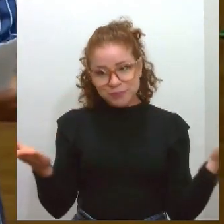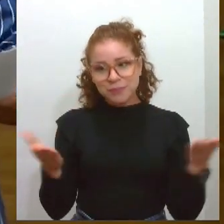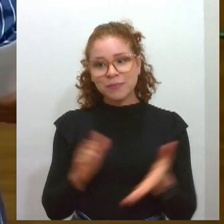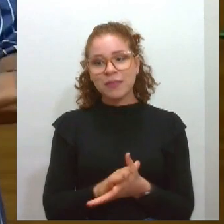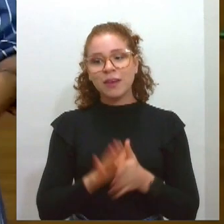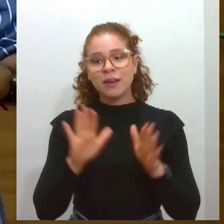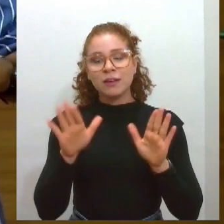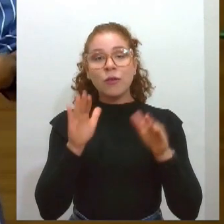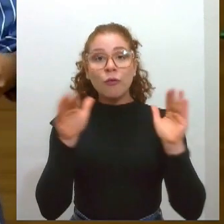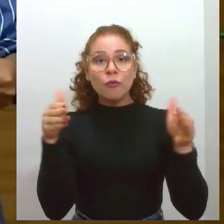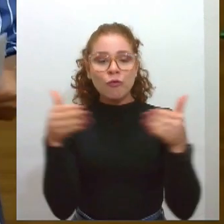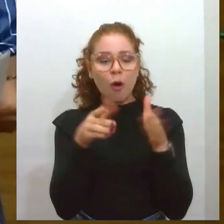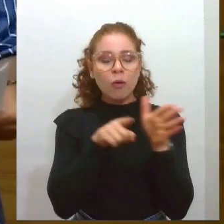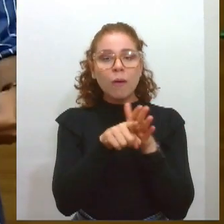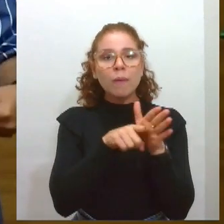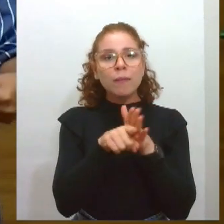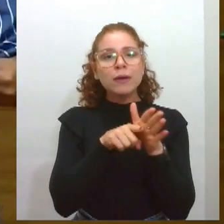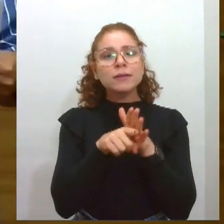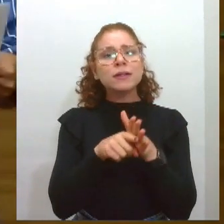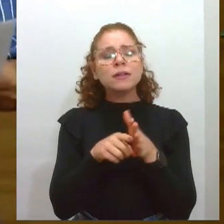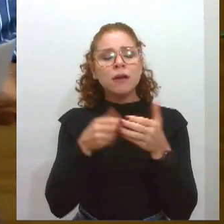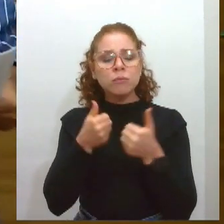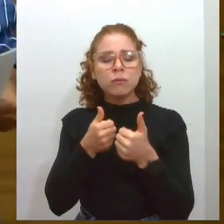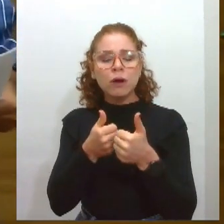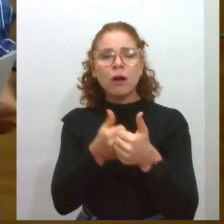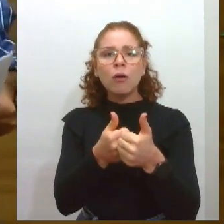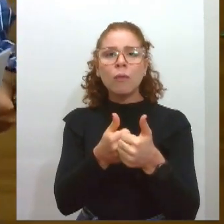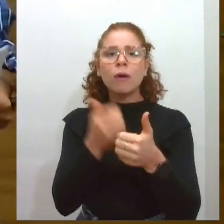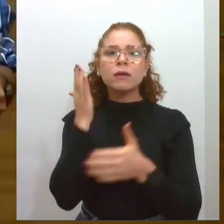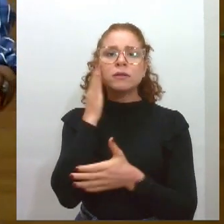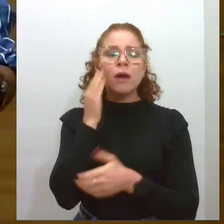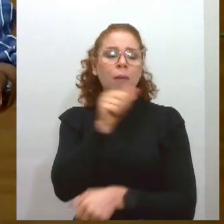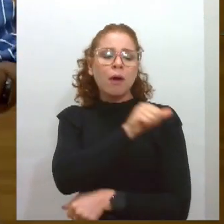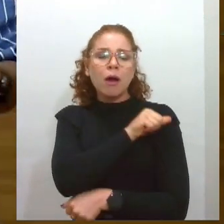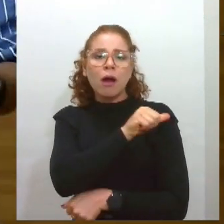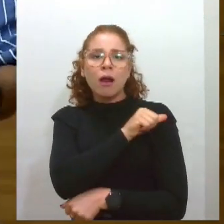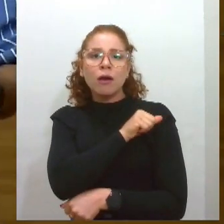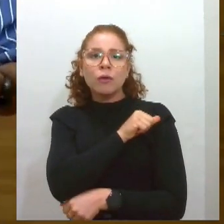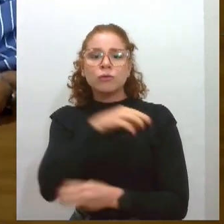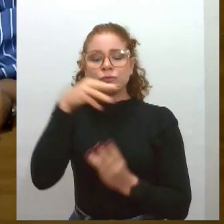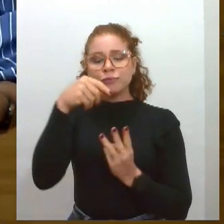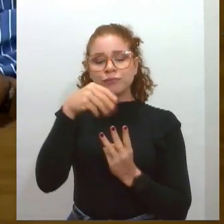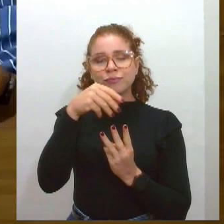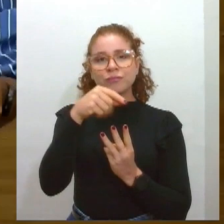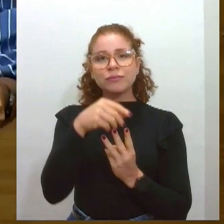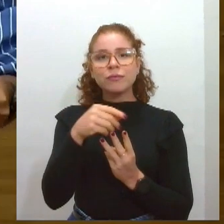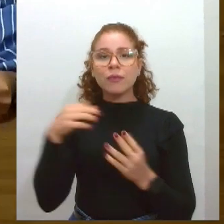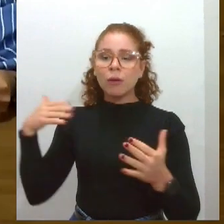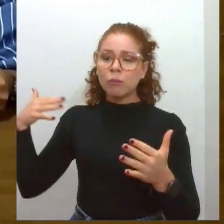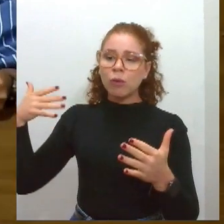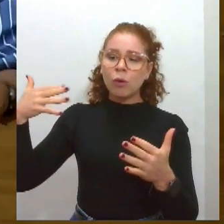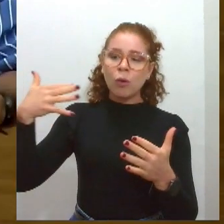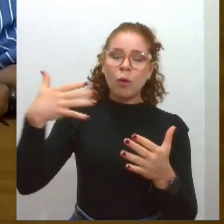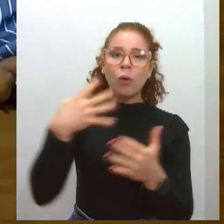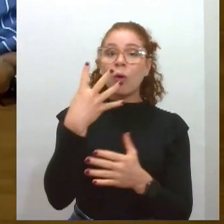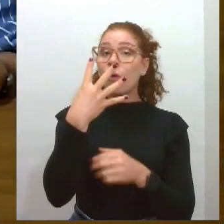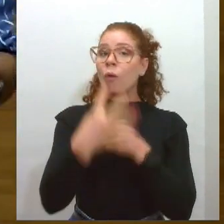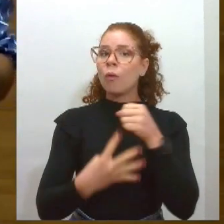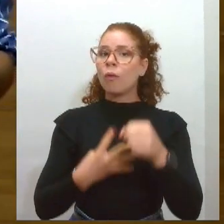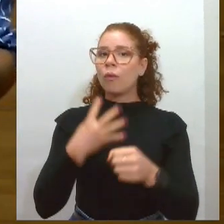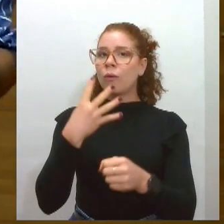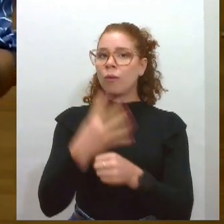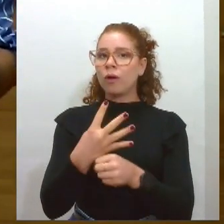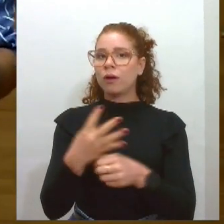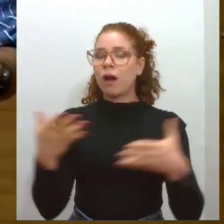justamente é fazer um acompanhamento desses estudantes da Universidade Federal de Sergipe ao longo de quatro anos. Está na fase inicial